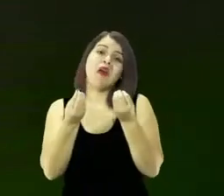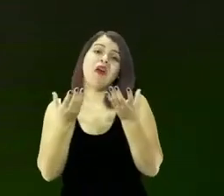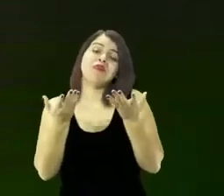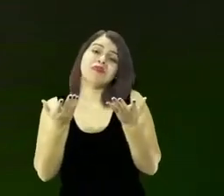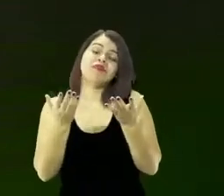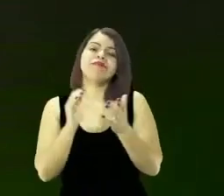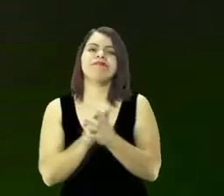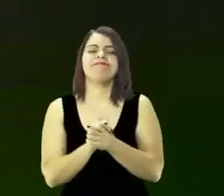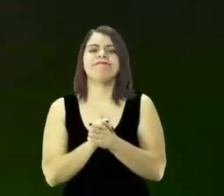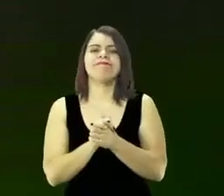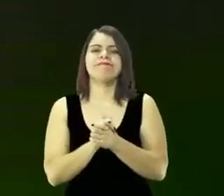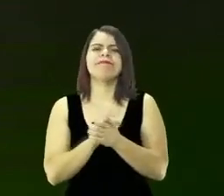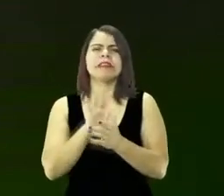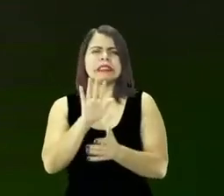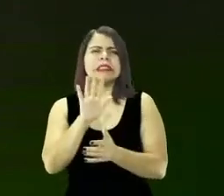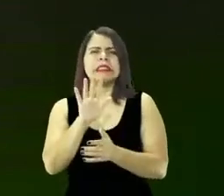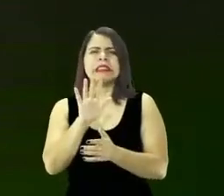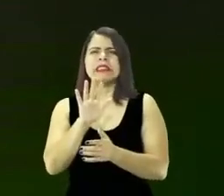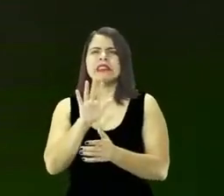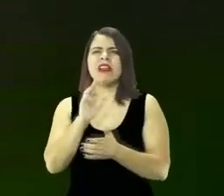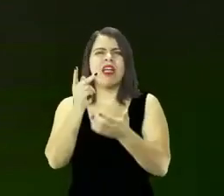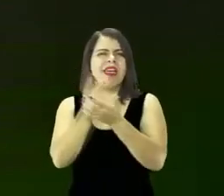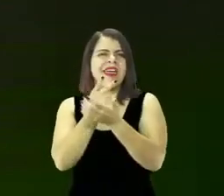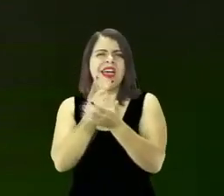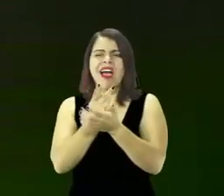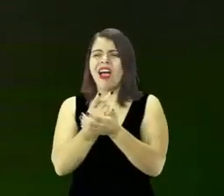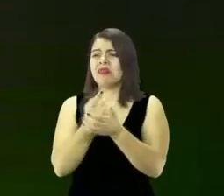bem, errar sem saber, errar sabendo,